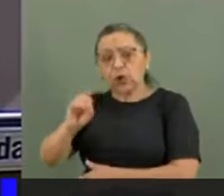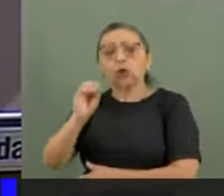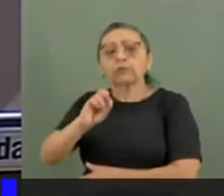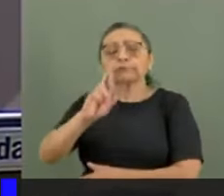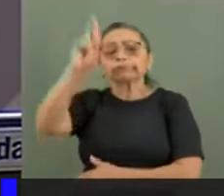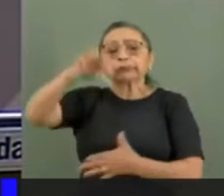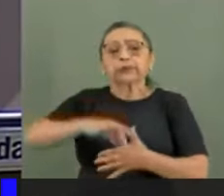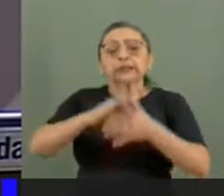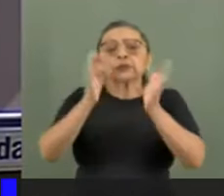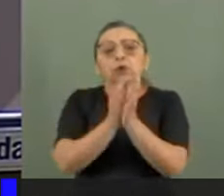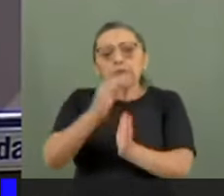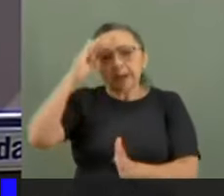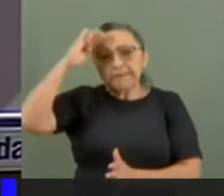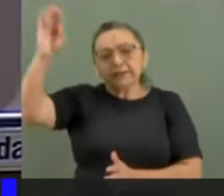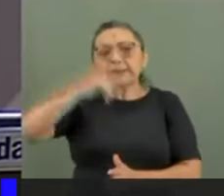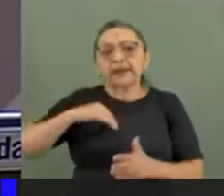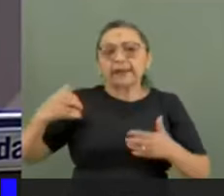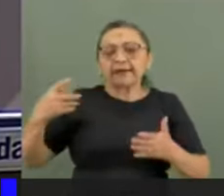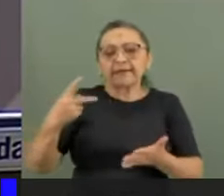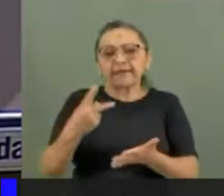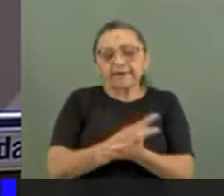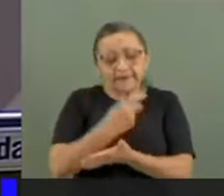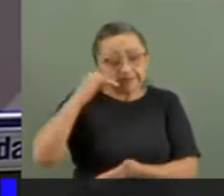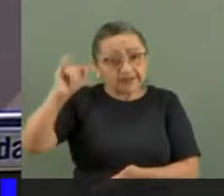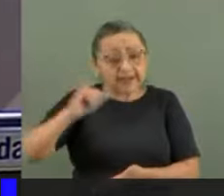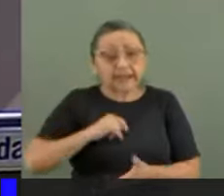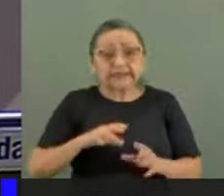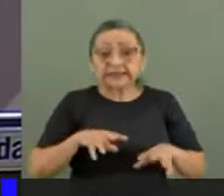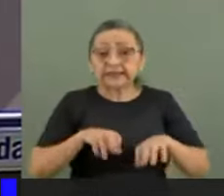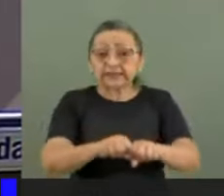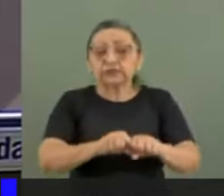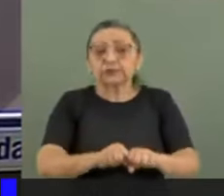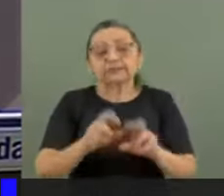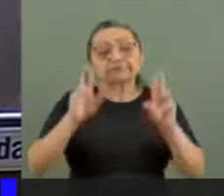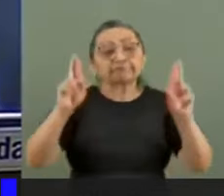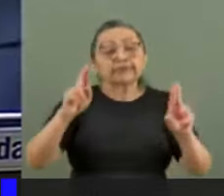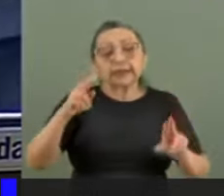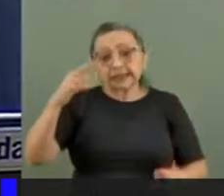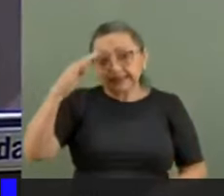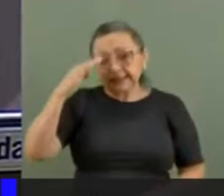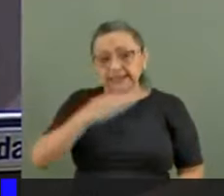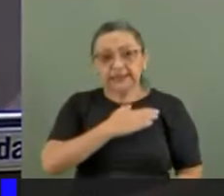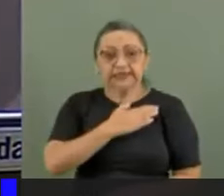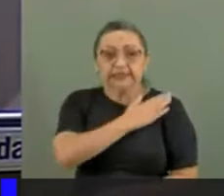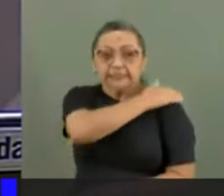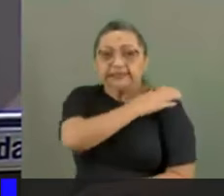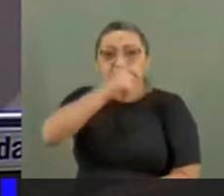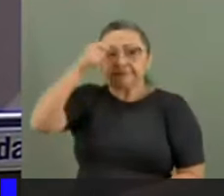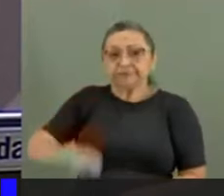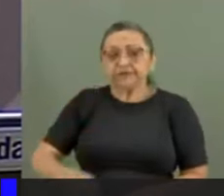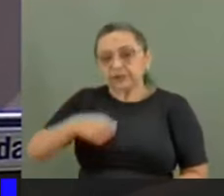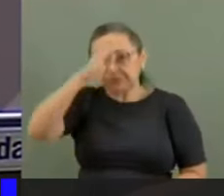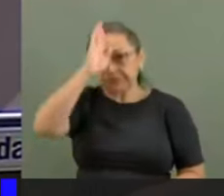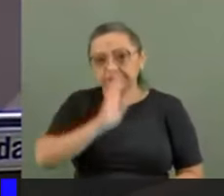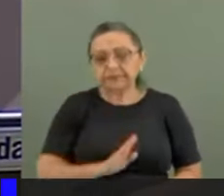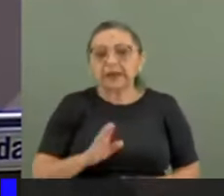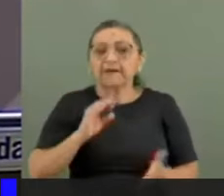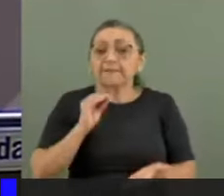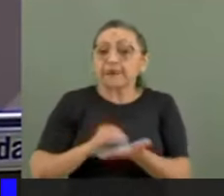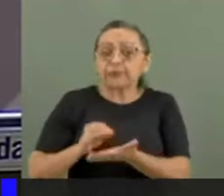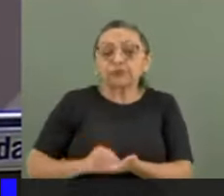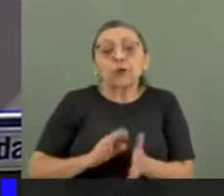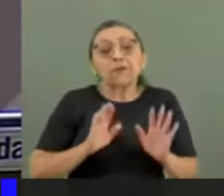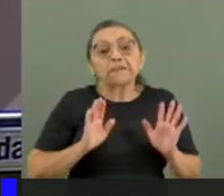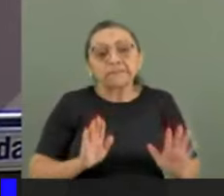liderança das Forças Armadas, para impedir a instalação de uma suposta ditadura comunista no Brasil. Faltou